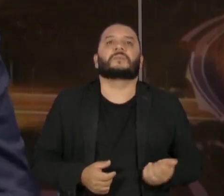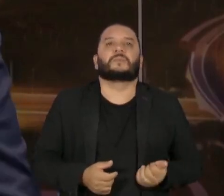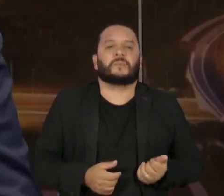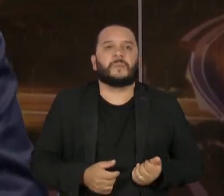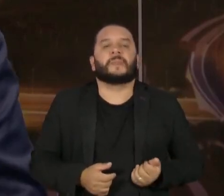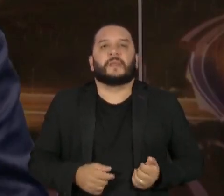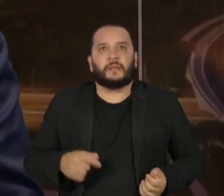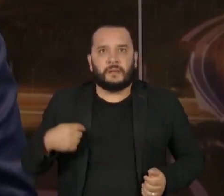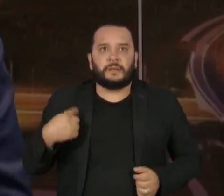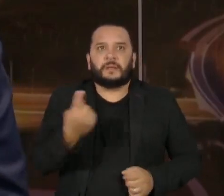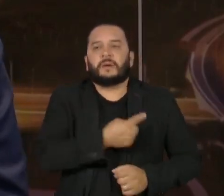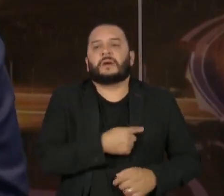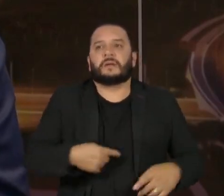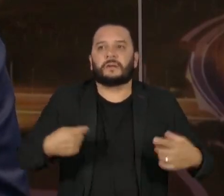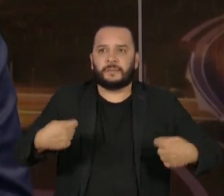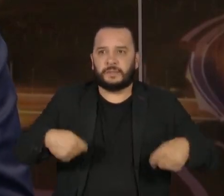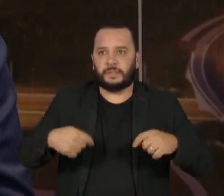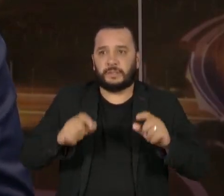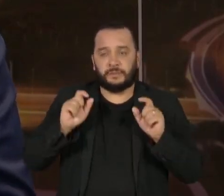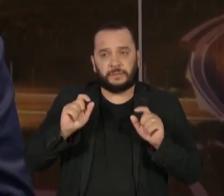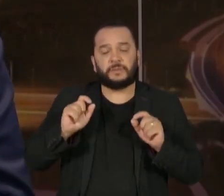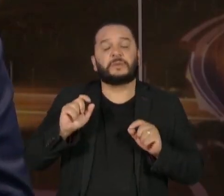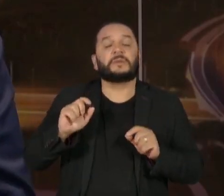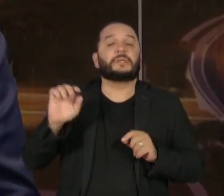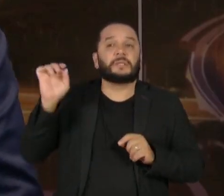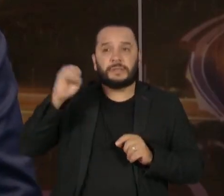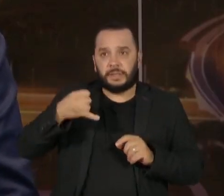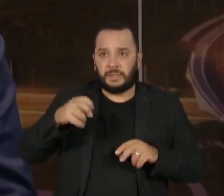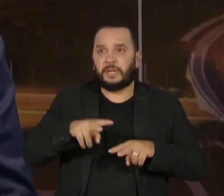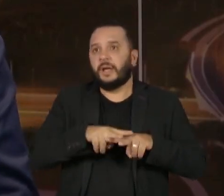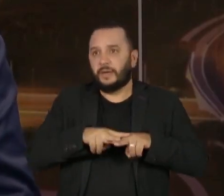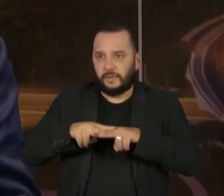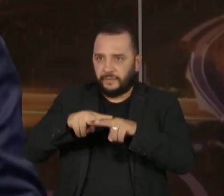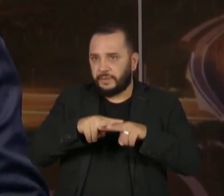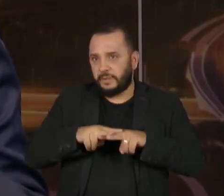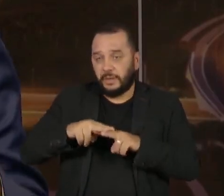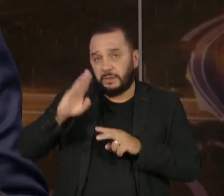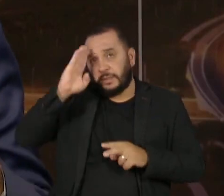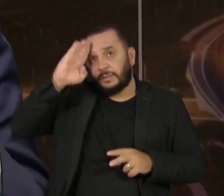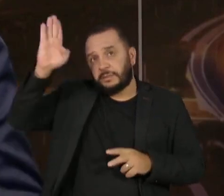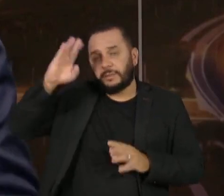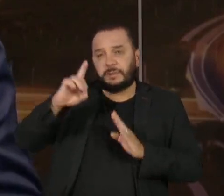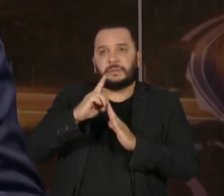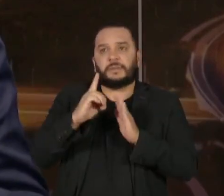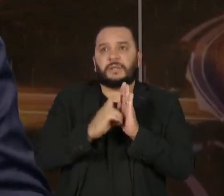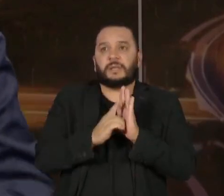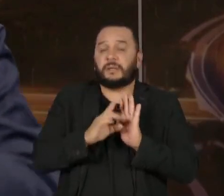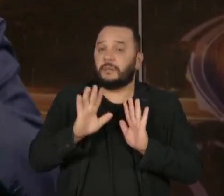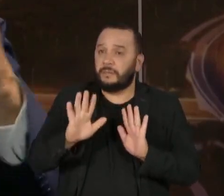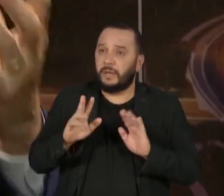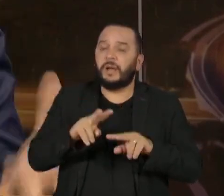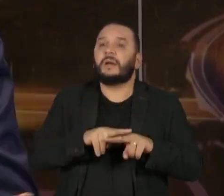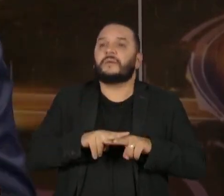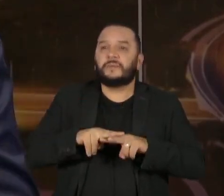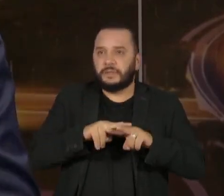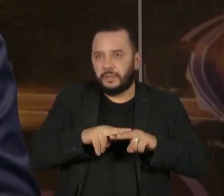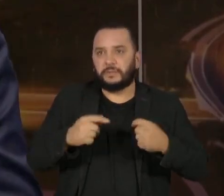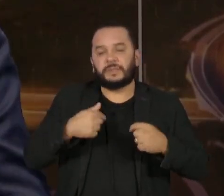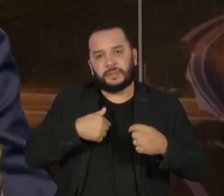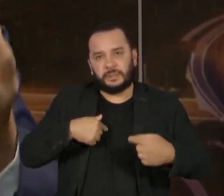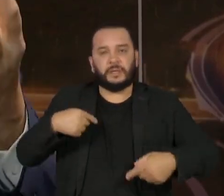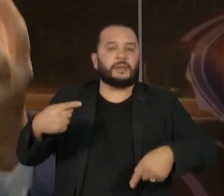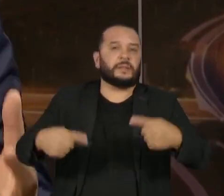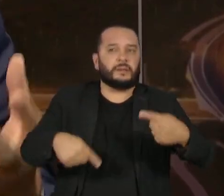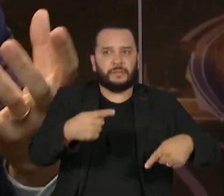nós vamos precisar, sim, fazer revisão, eu diria, principalmente nos decretos. Agora, nada será revisto sem um amplo debate